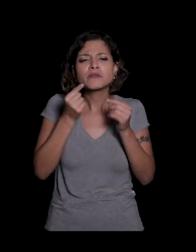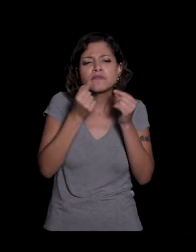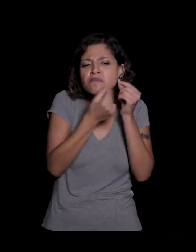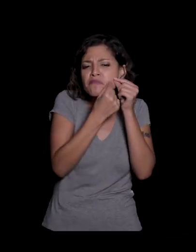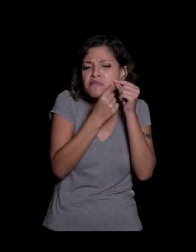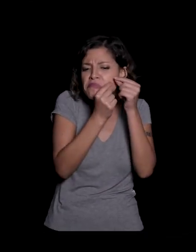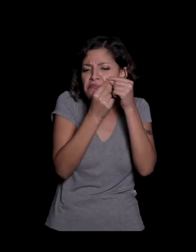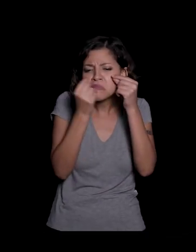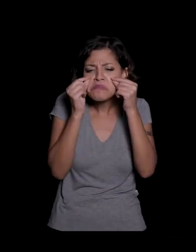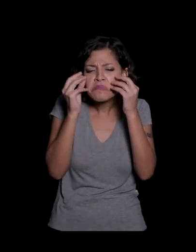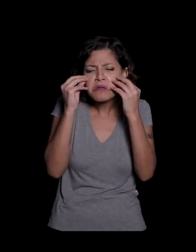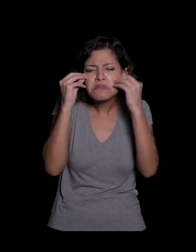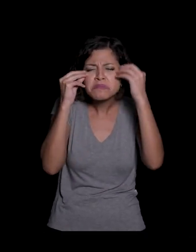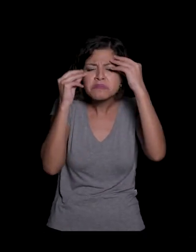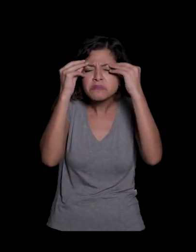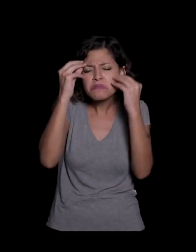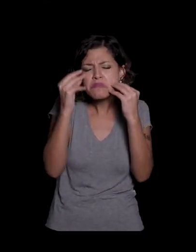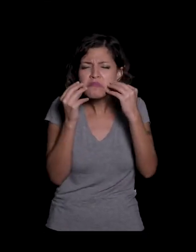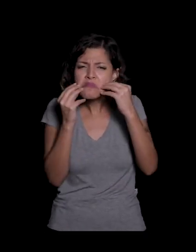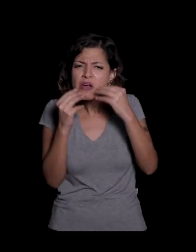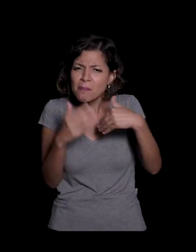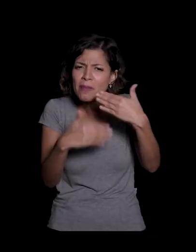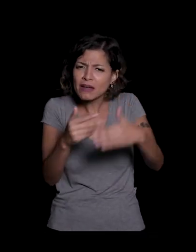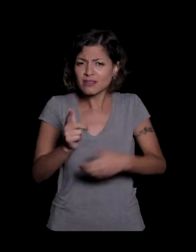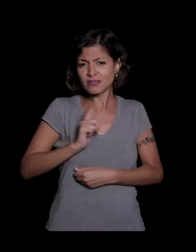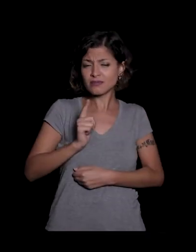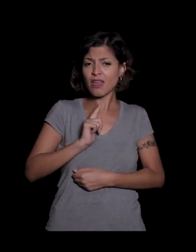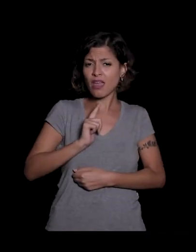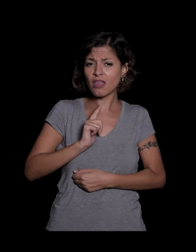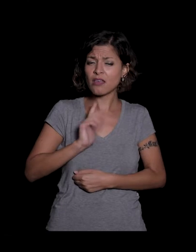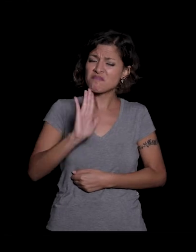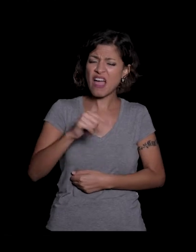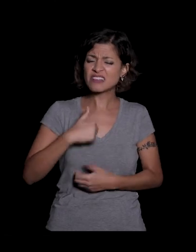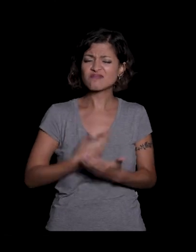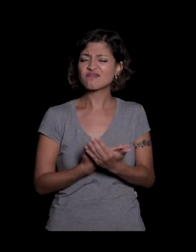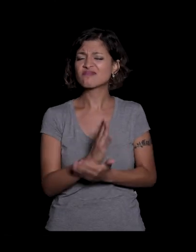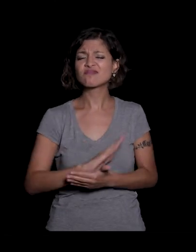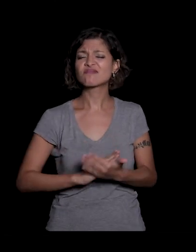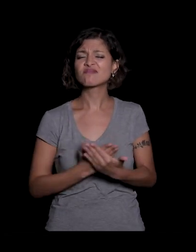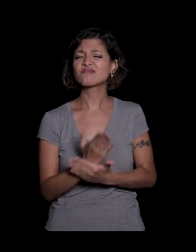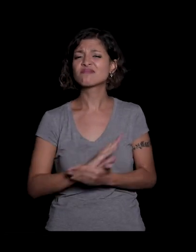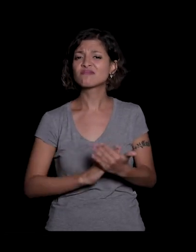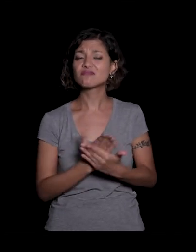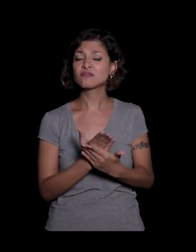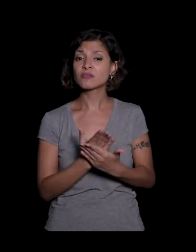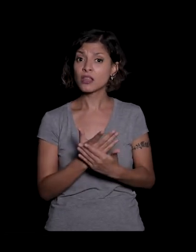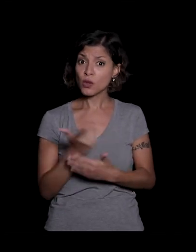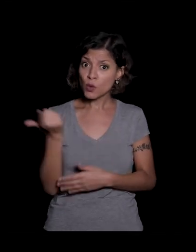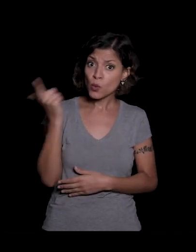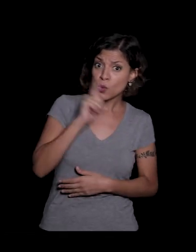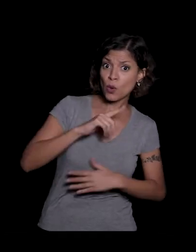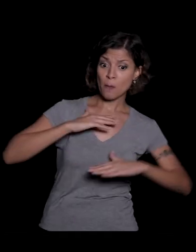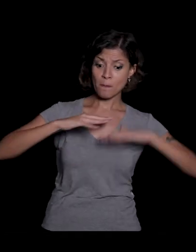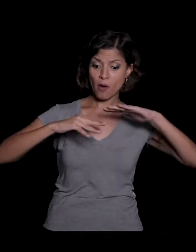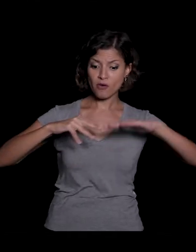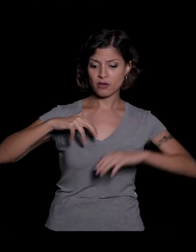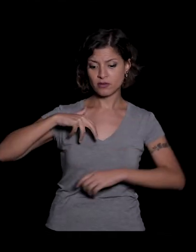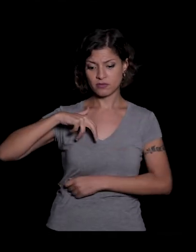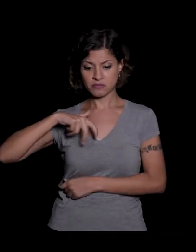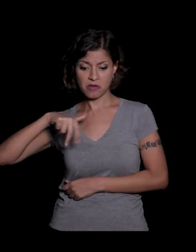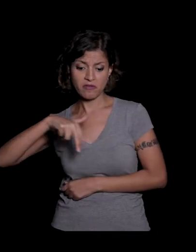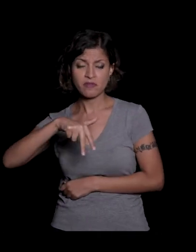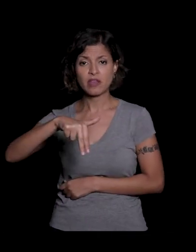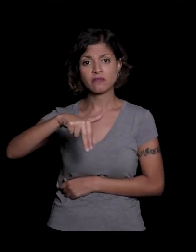umas coisinha mas nada disso me incomoda eu consigo mover eu consigo fazer